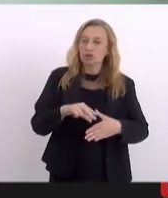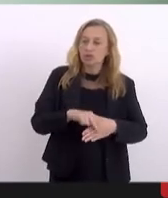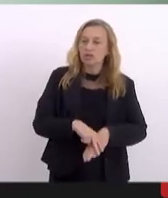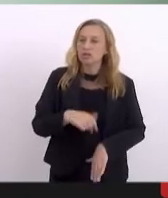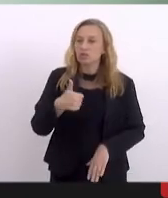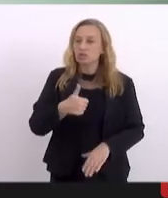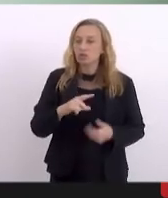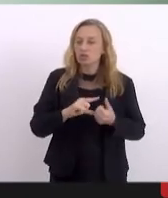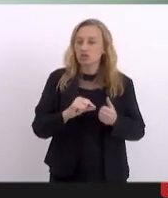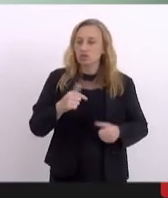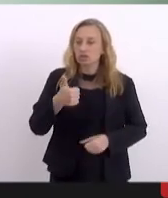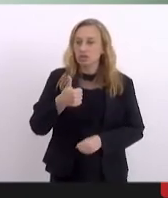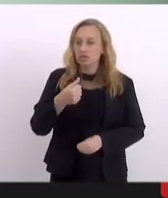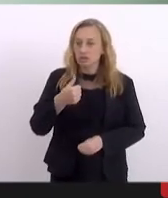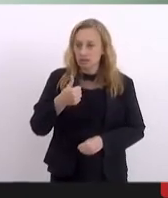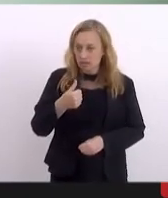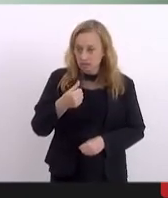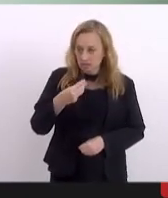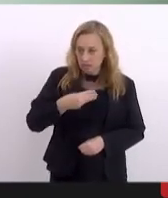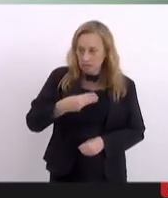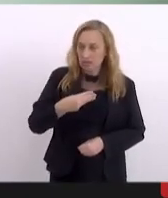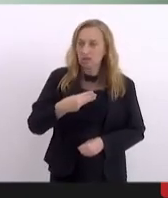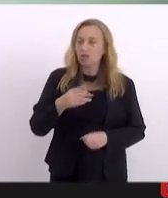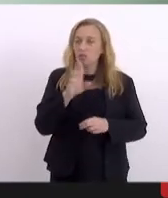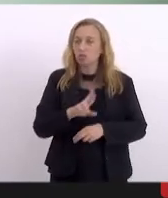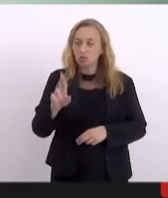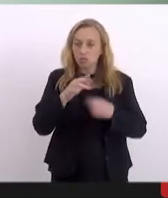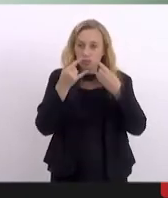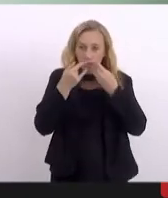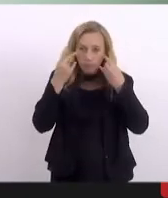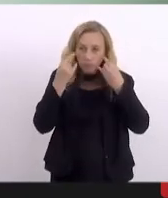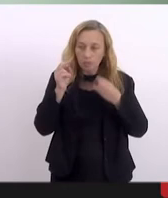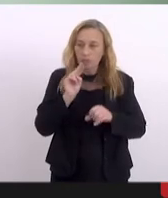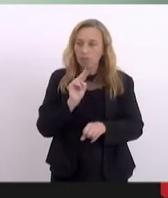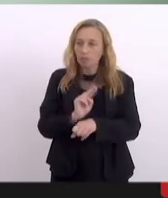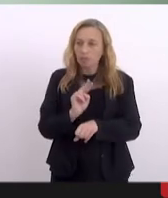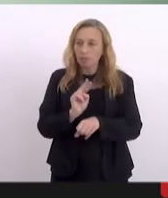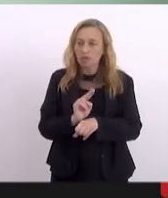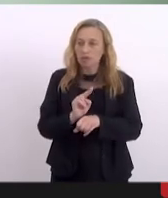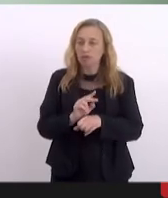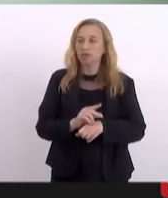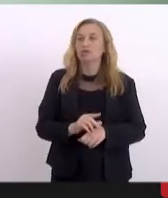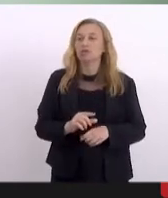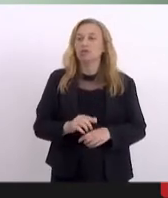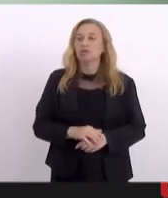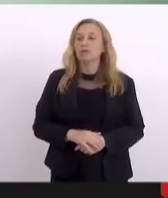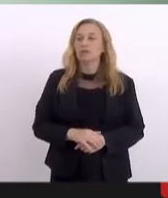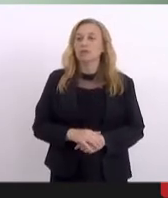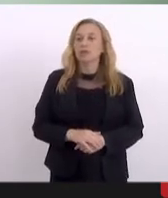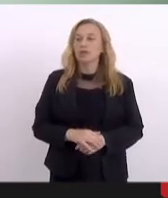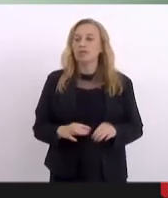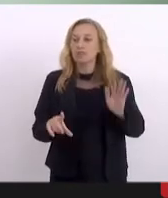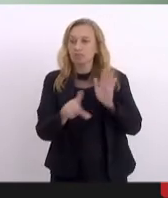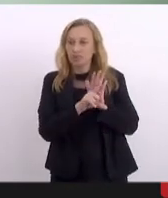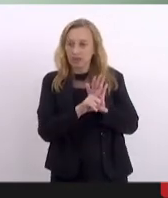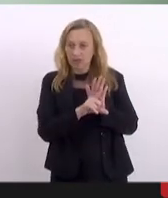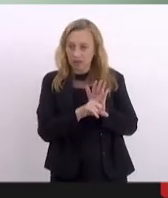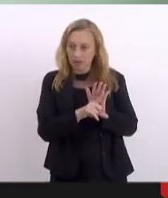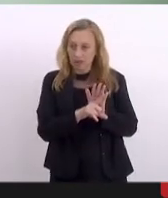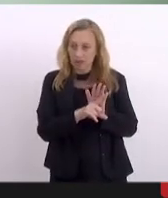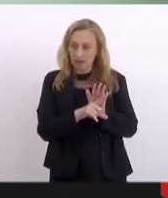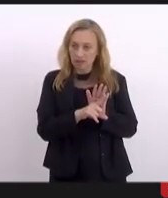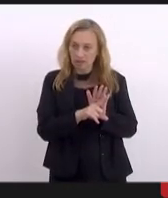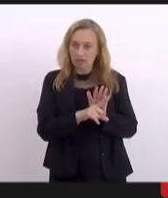do artigo terceiro. Utilizar máscara de proteção facial conforme determinado nos termos